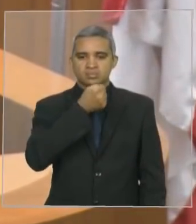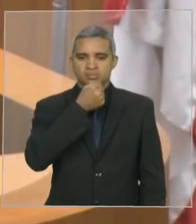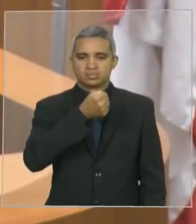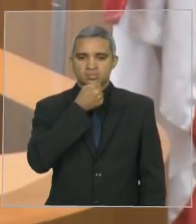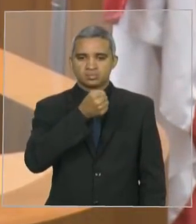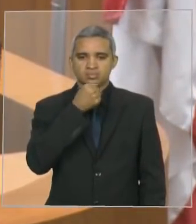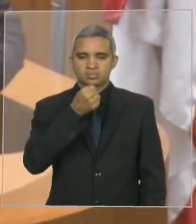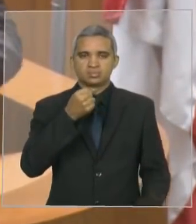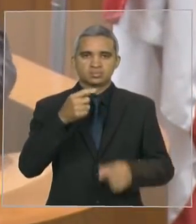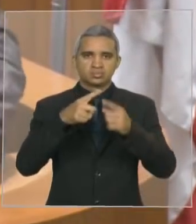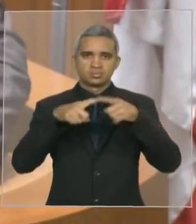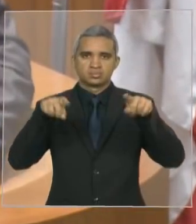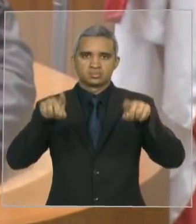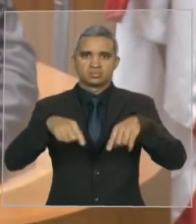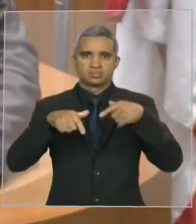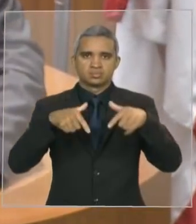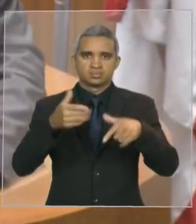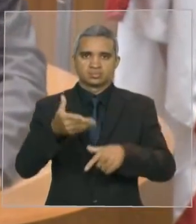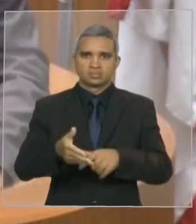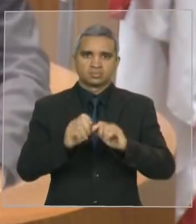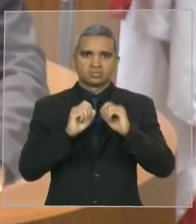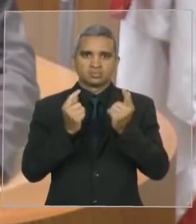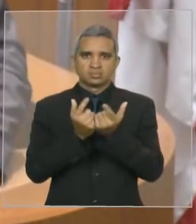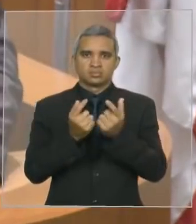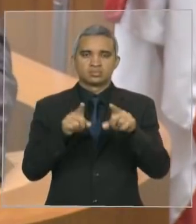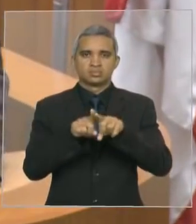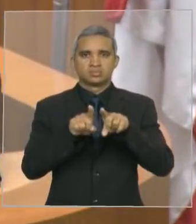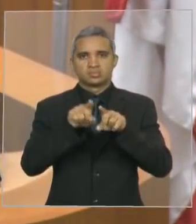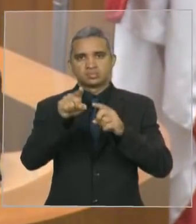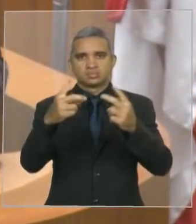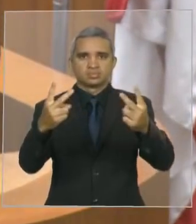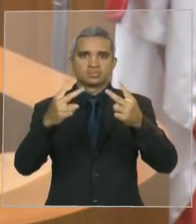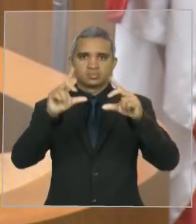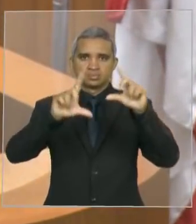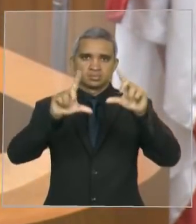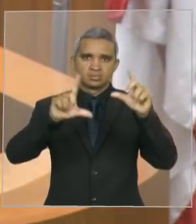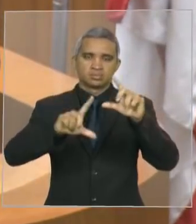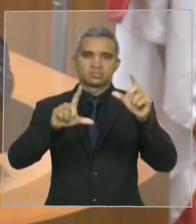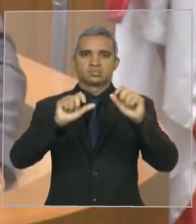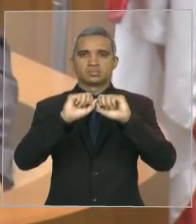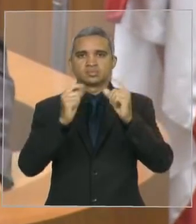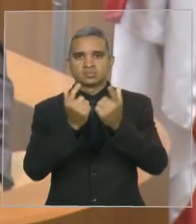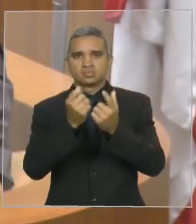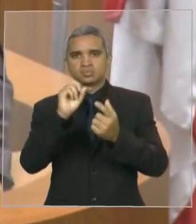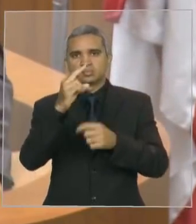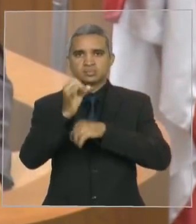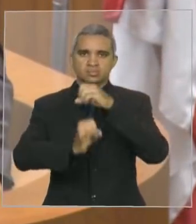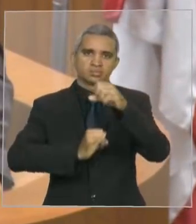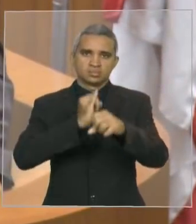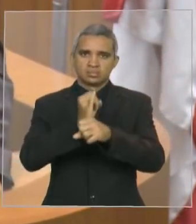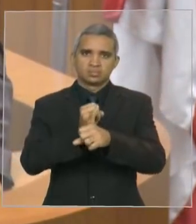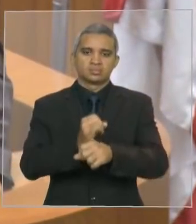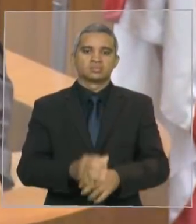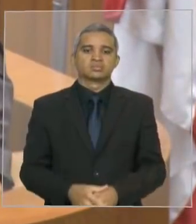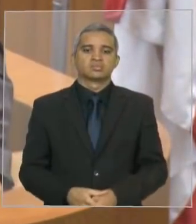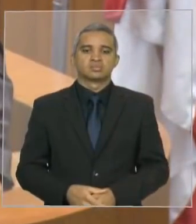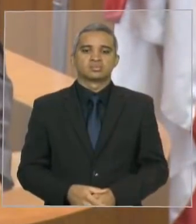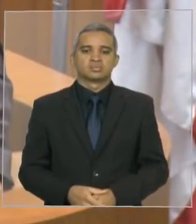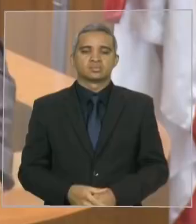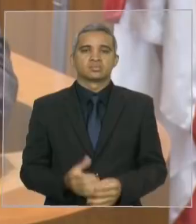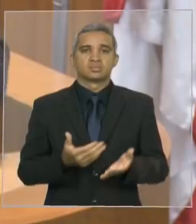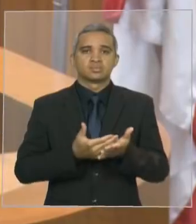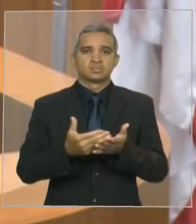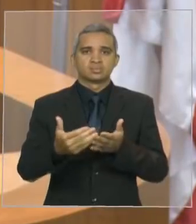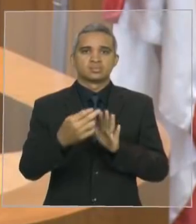casa, os telespectadores da TV Assembleia, os internautas. Gostaria de começar lendo hoje a